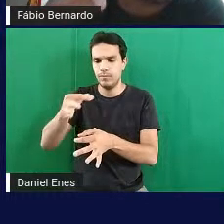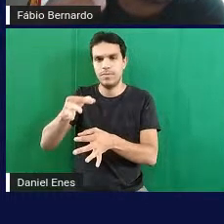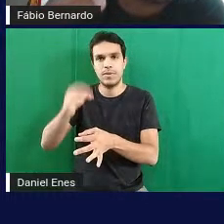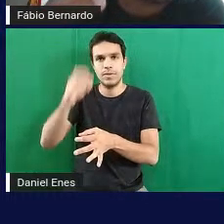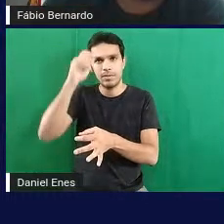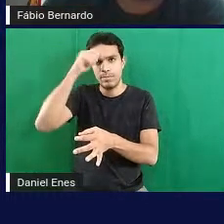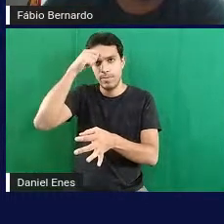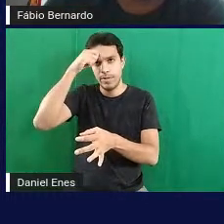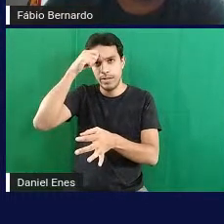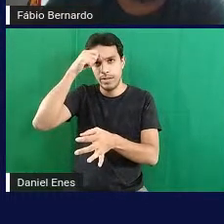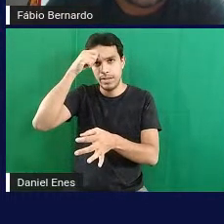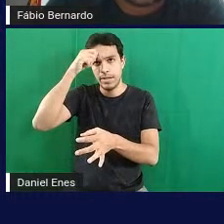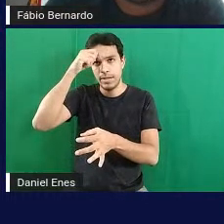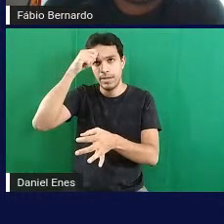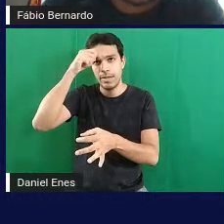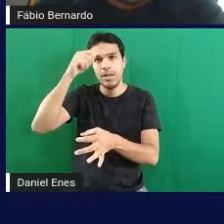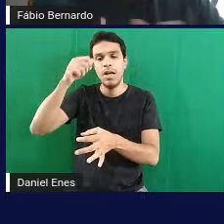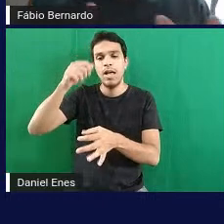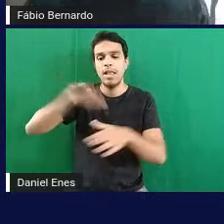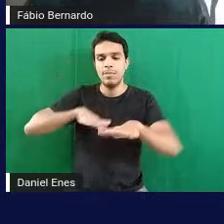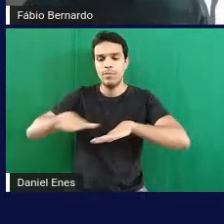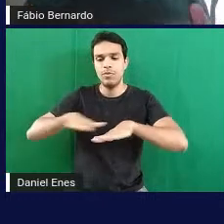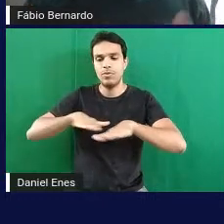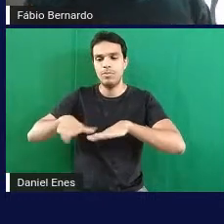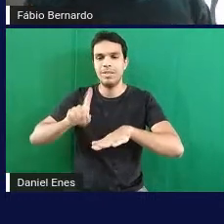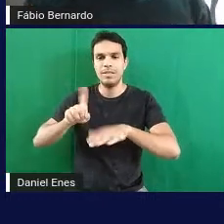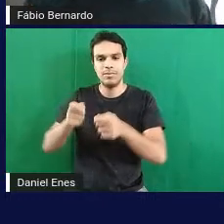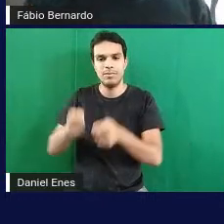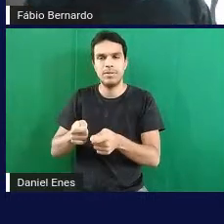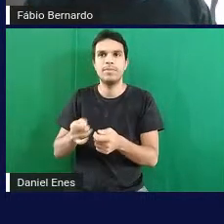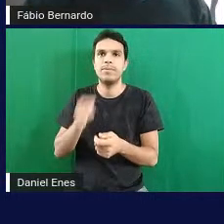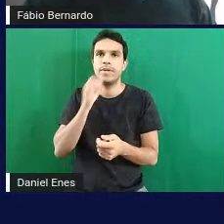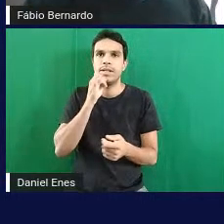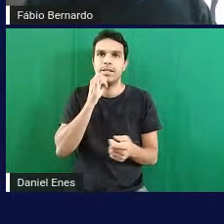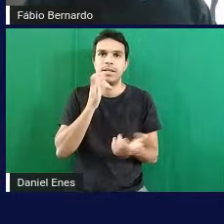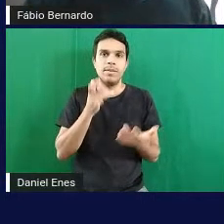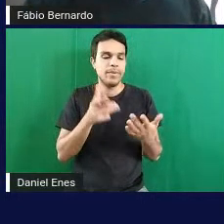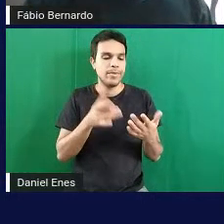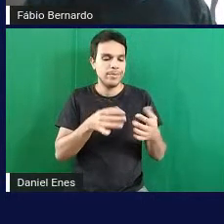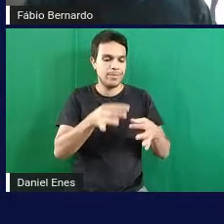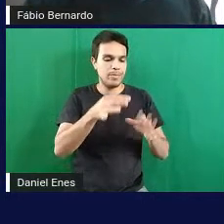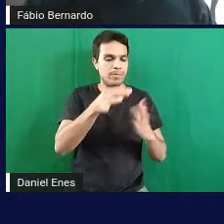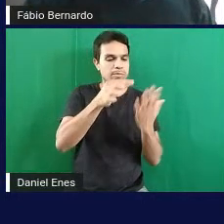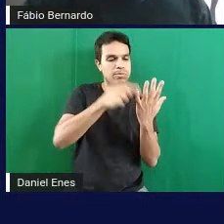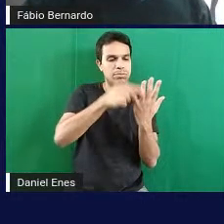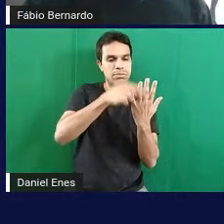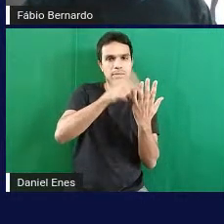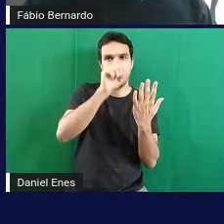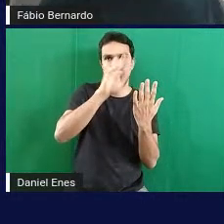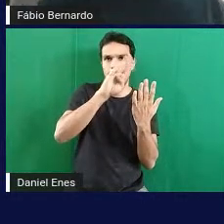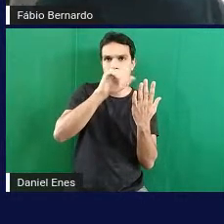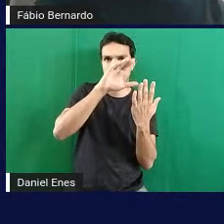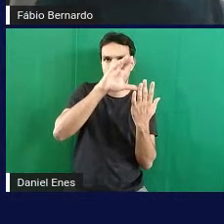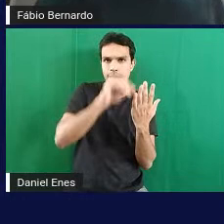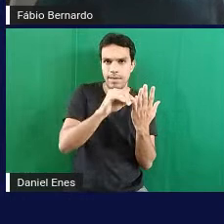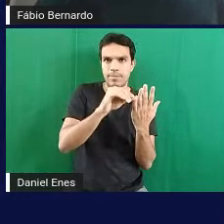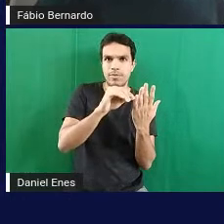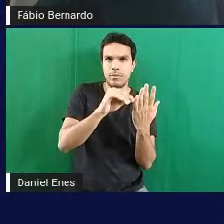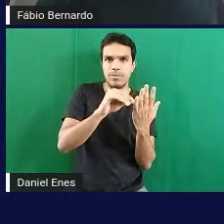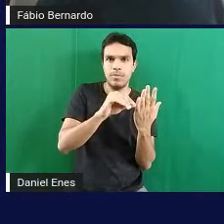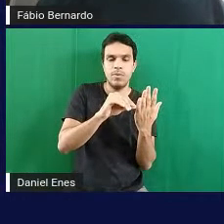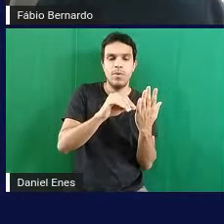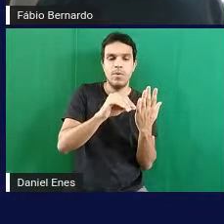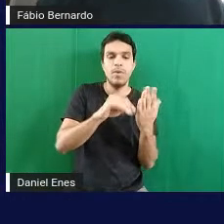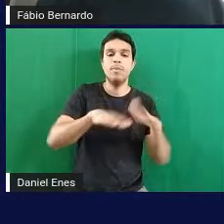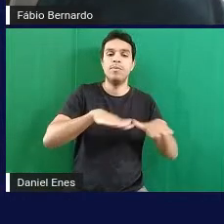né as crianças usam os ábacos com eles apoiados sobre a mesa então essas bolinhas elas ficam paradas o